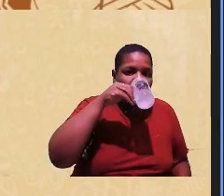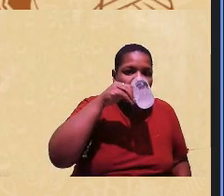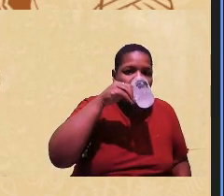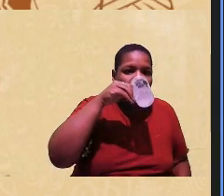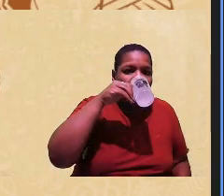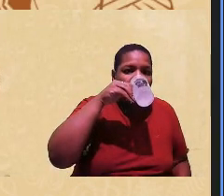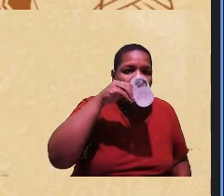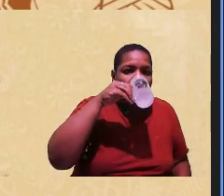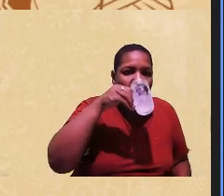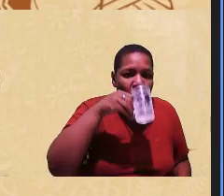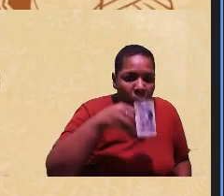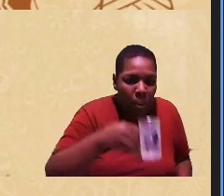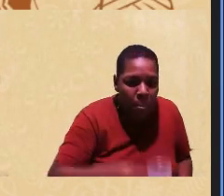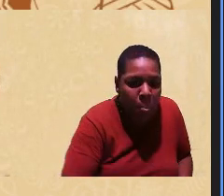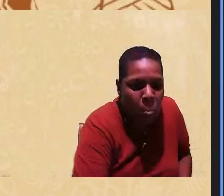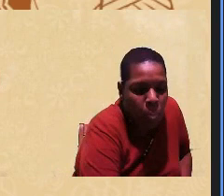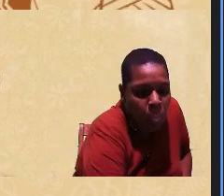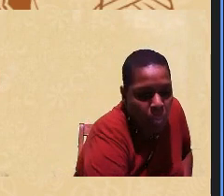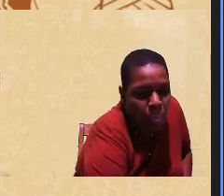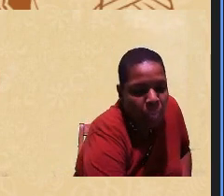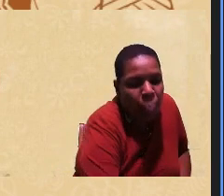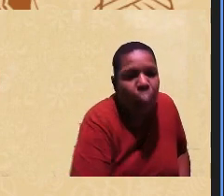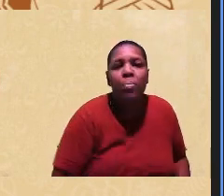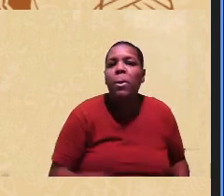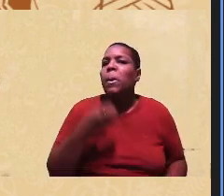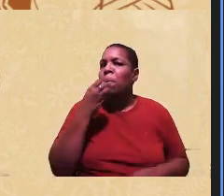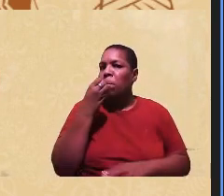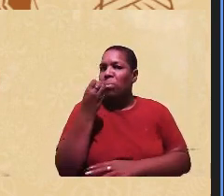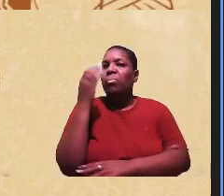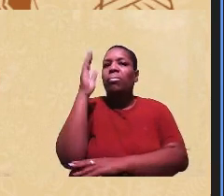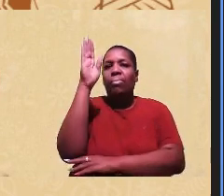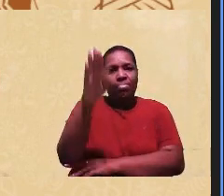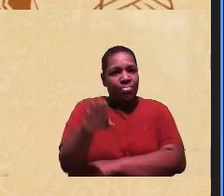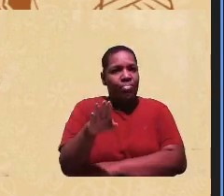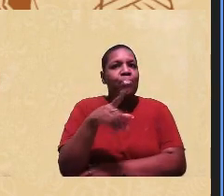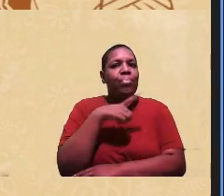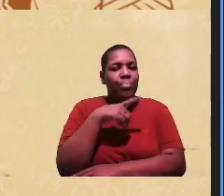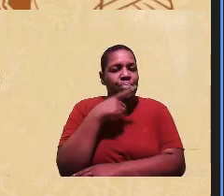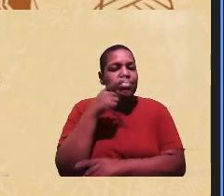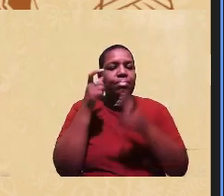muito interessante o tema que a Marcilene traz das cotas